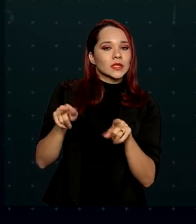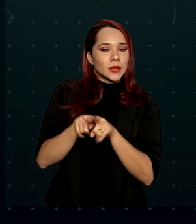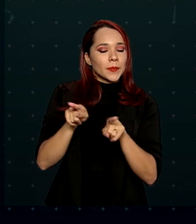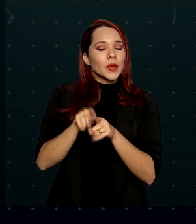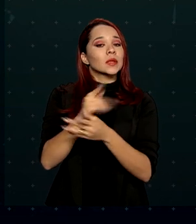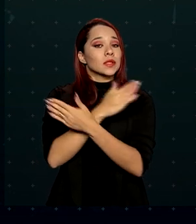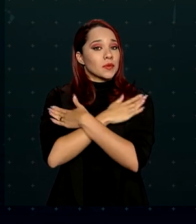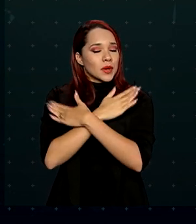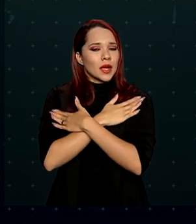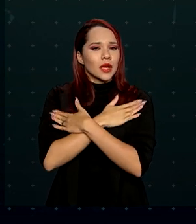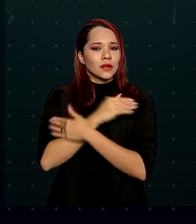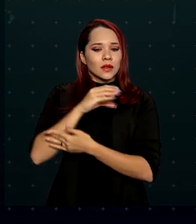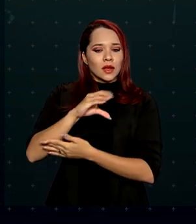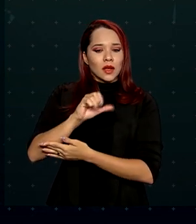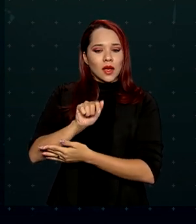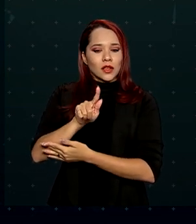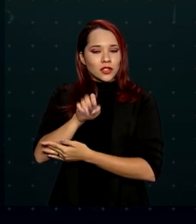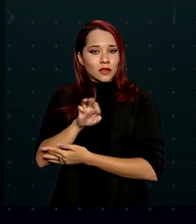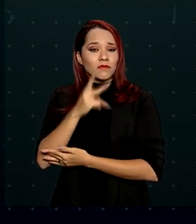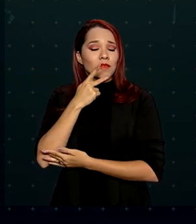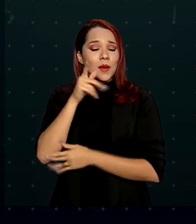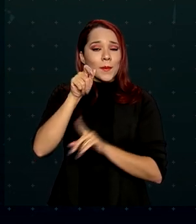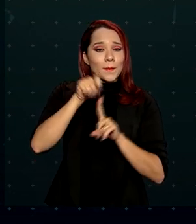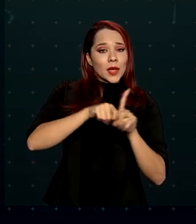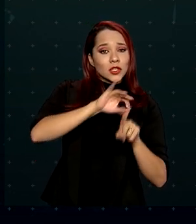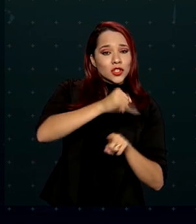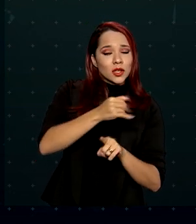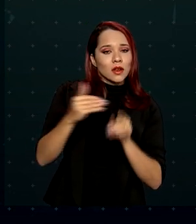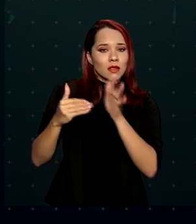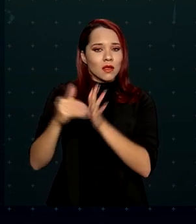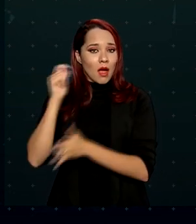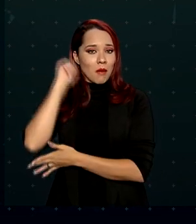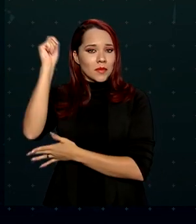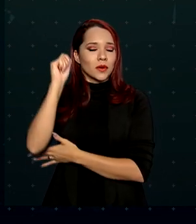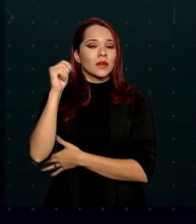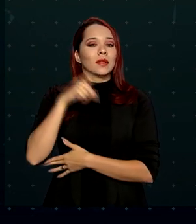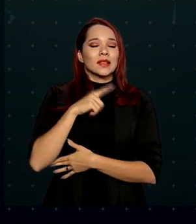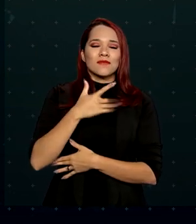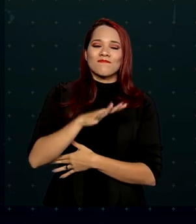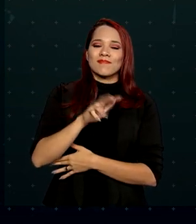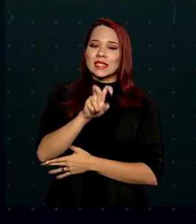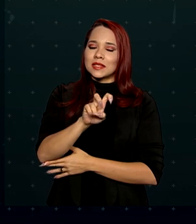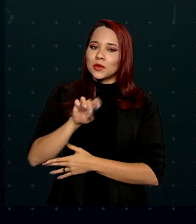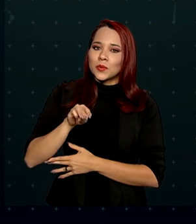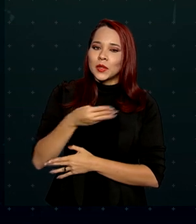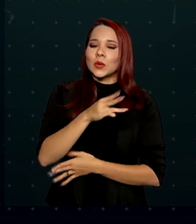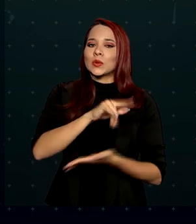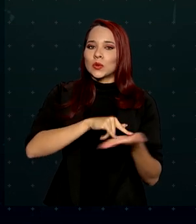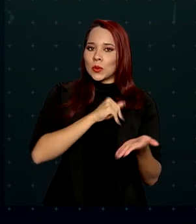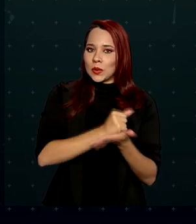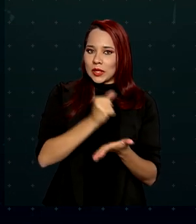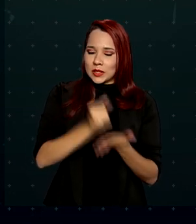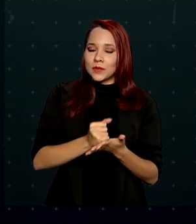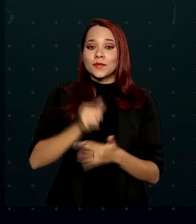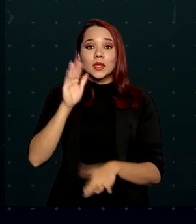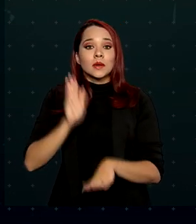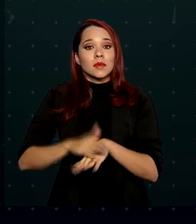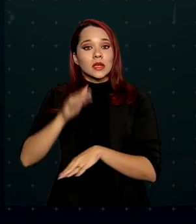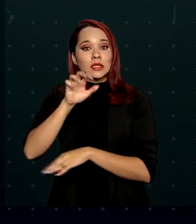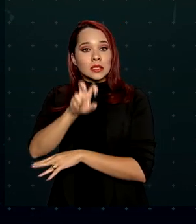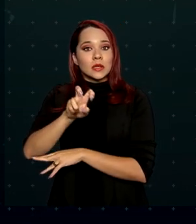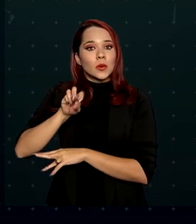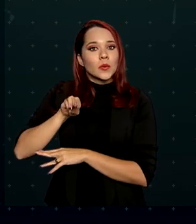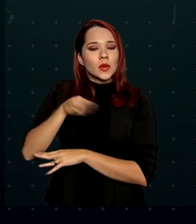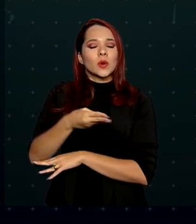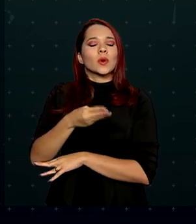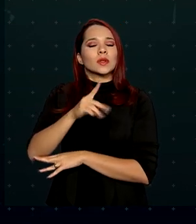Caged mostram que de janeiro a abril de 2020, houve quase 5 milhões de contratações e mais de 5 milhões